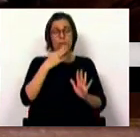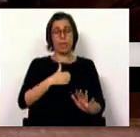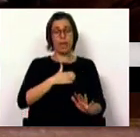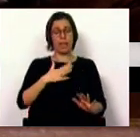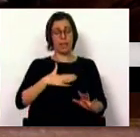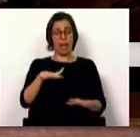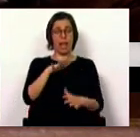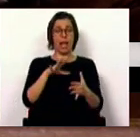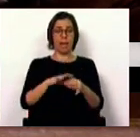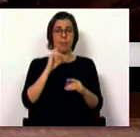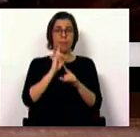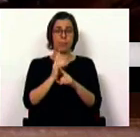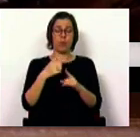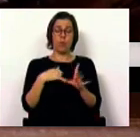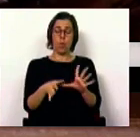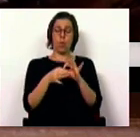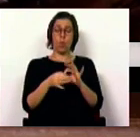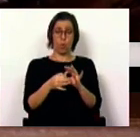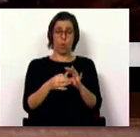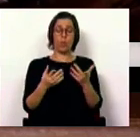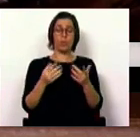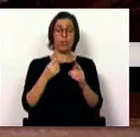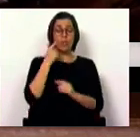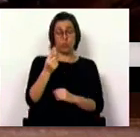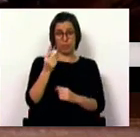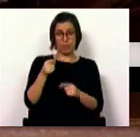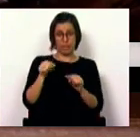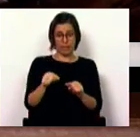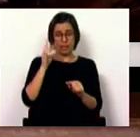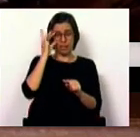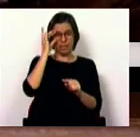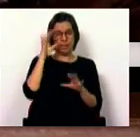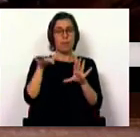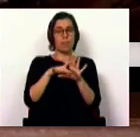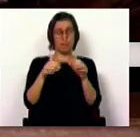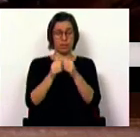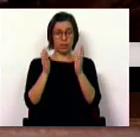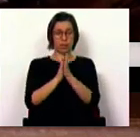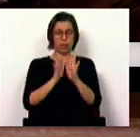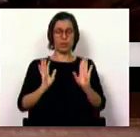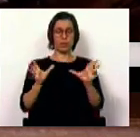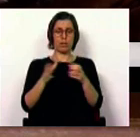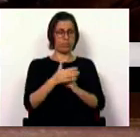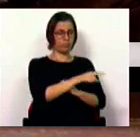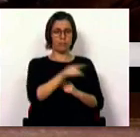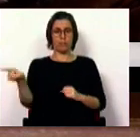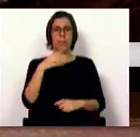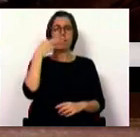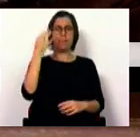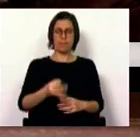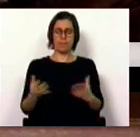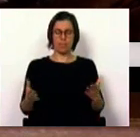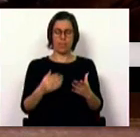setor e com as quais eu conto na fase de especialidade na participação de todas as bancadas para